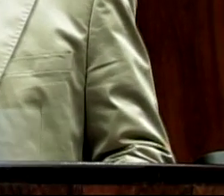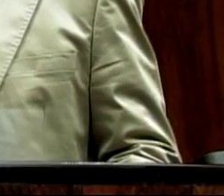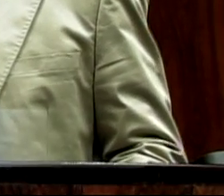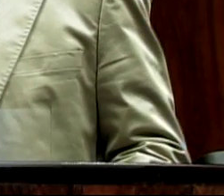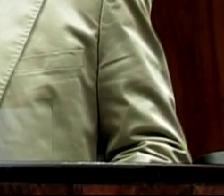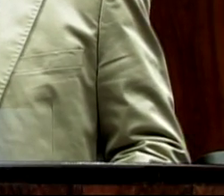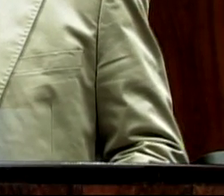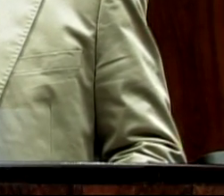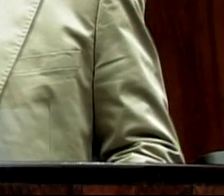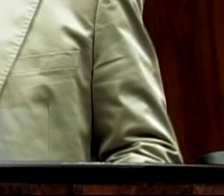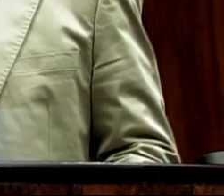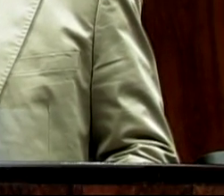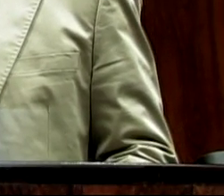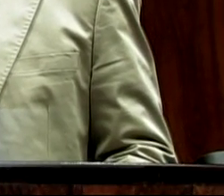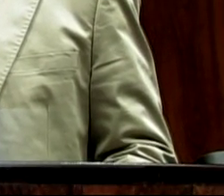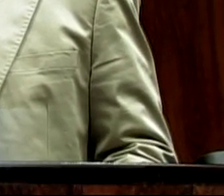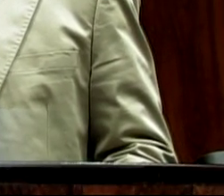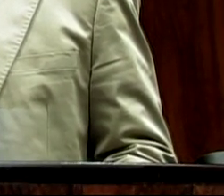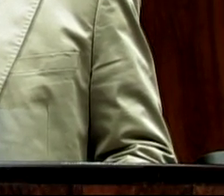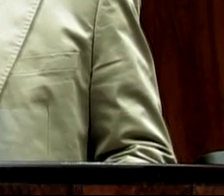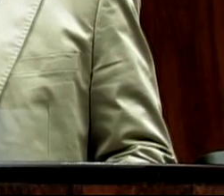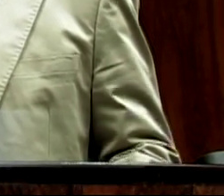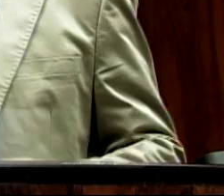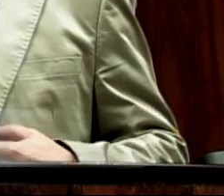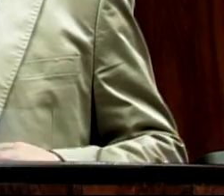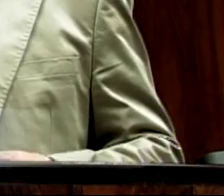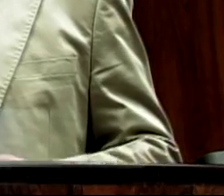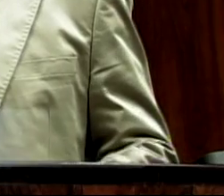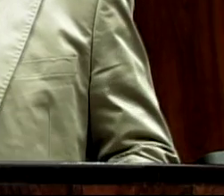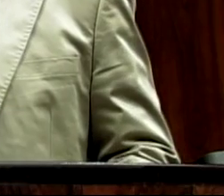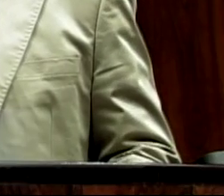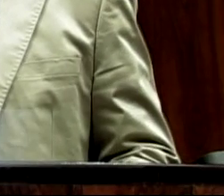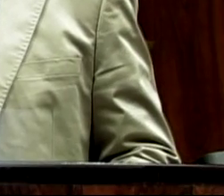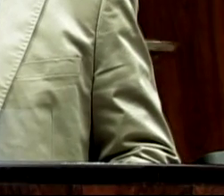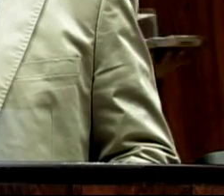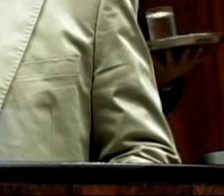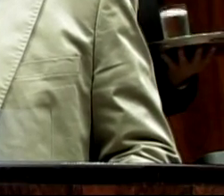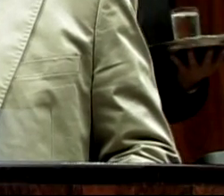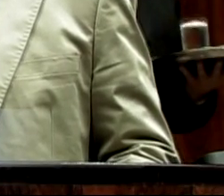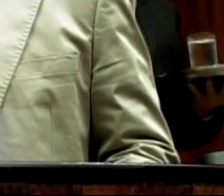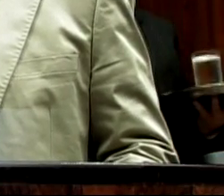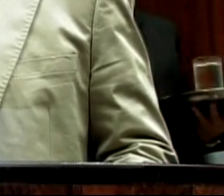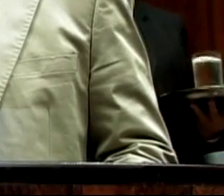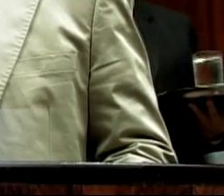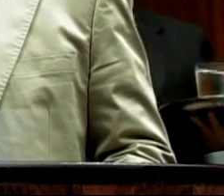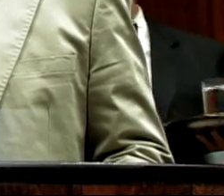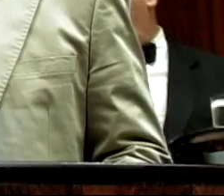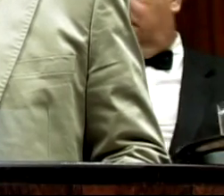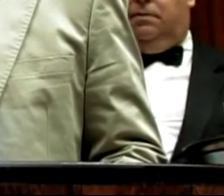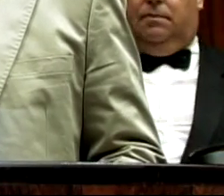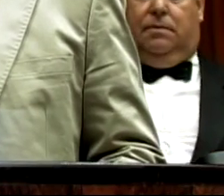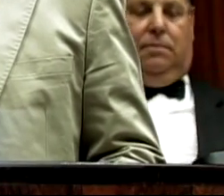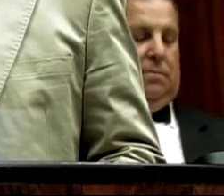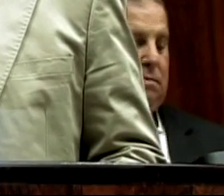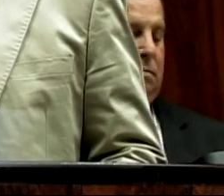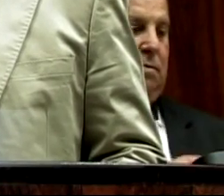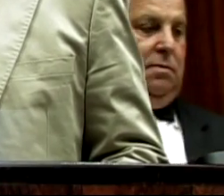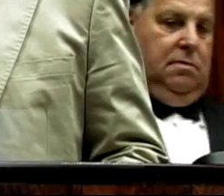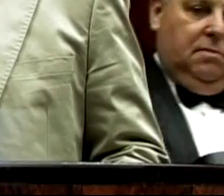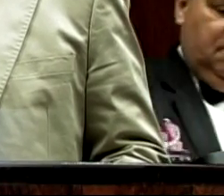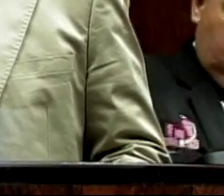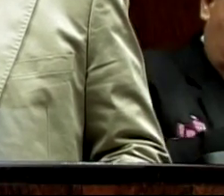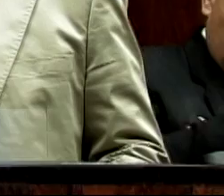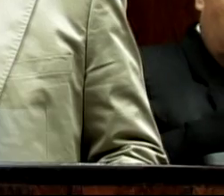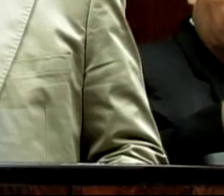a senhora Neuza Canabarro, a nossa doutora Velocimelo Pivato, doutor Nilton Leonel